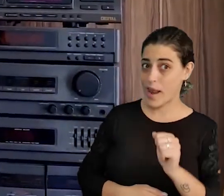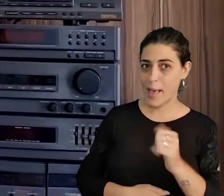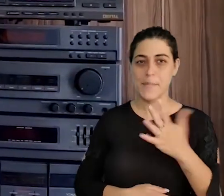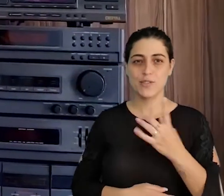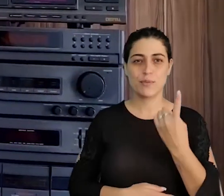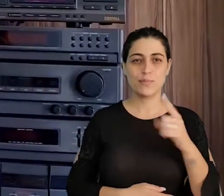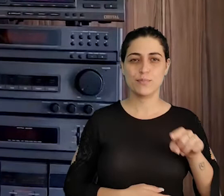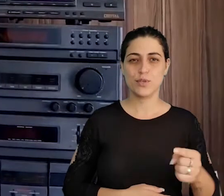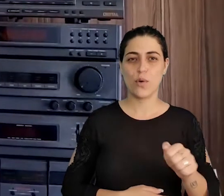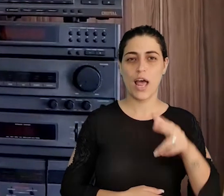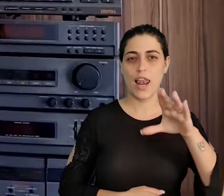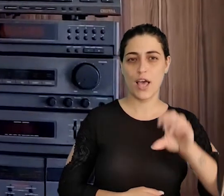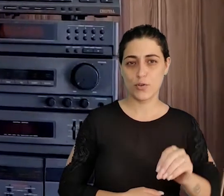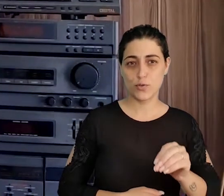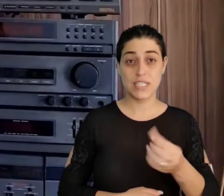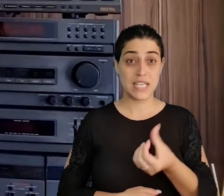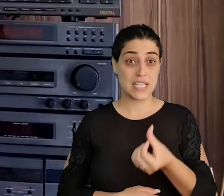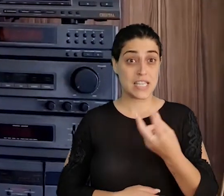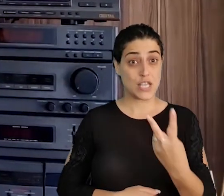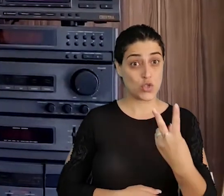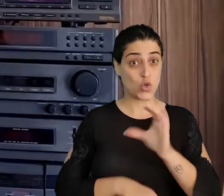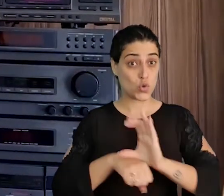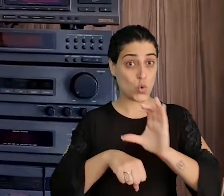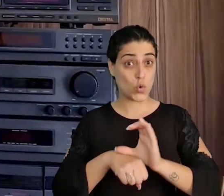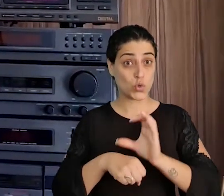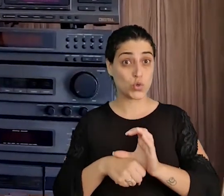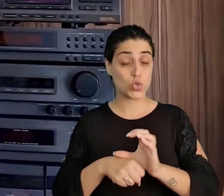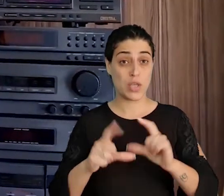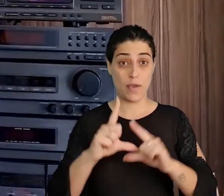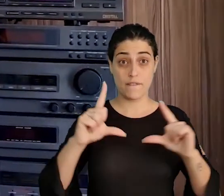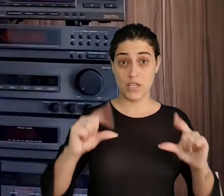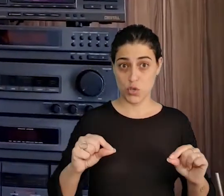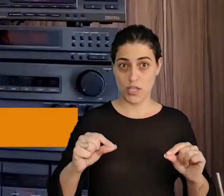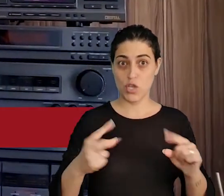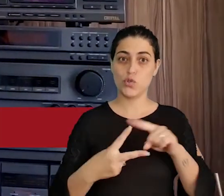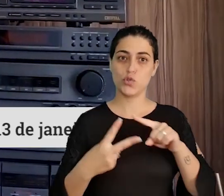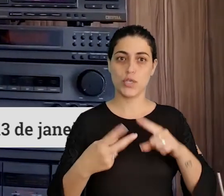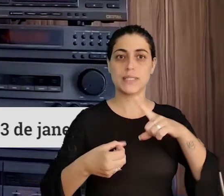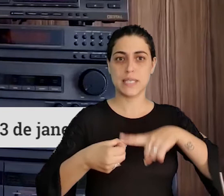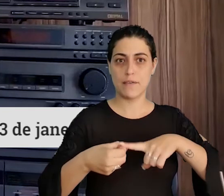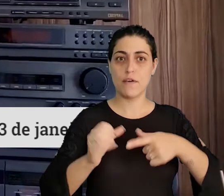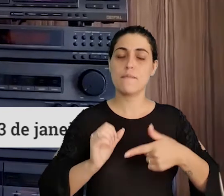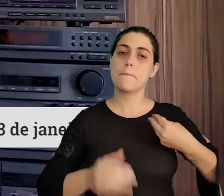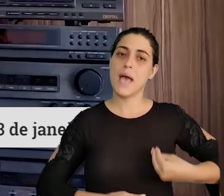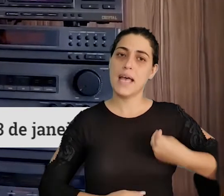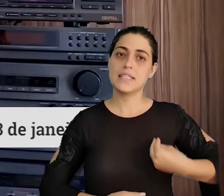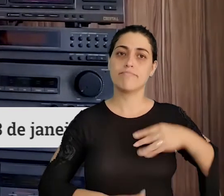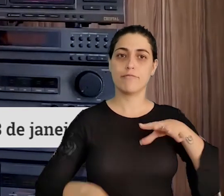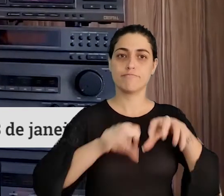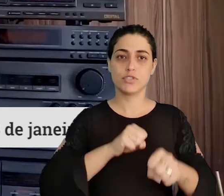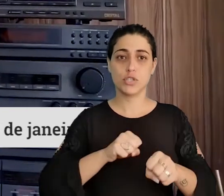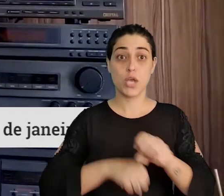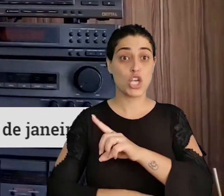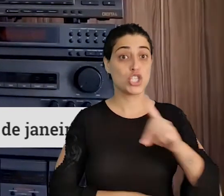Cerca de mil estudantes de 61 cursos dos dois campos da UFJF participam das cerimônias de colação de grau, que serão